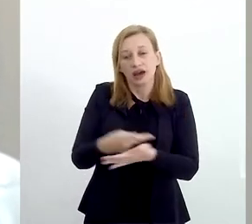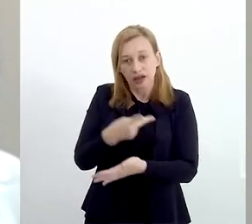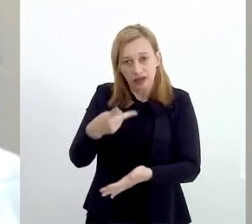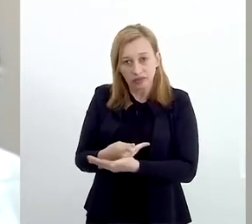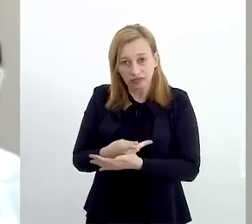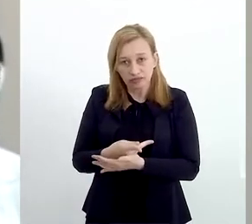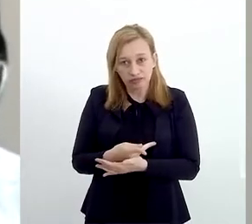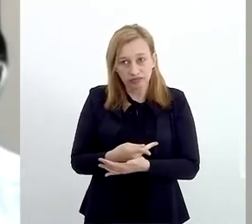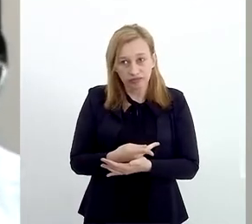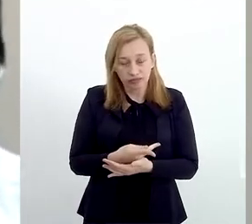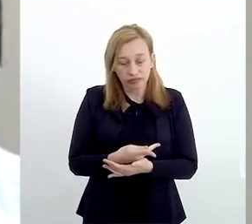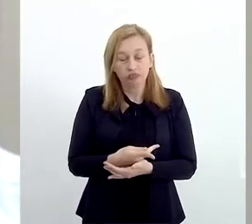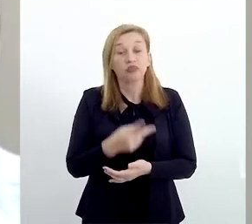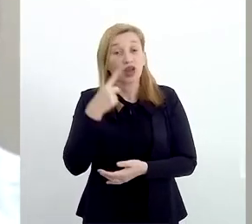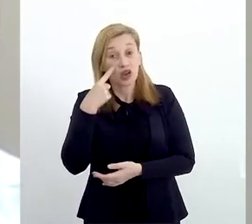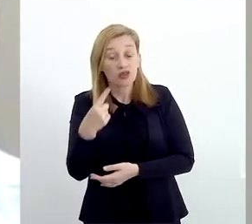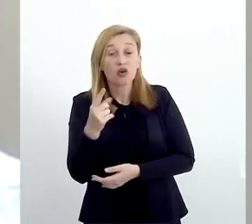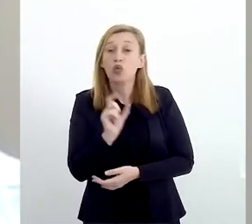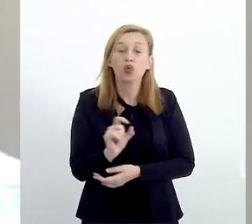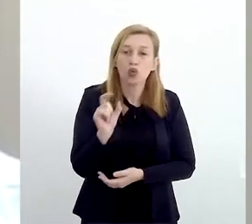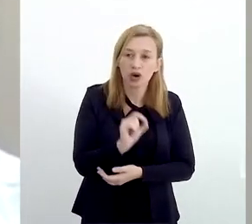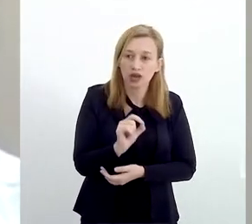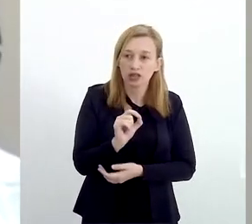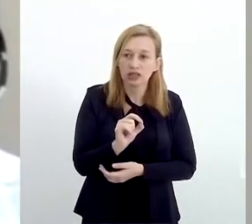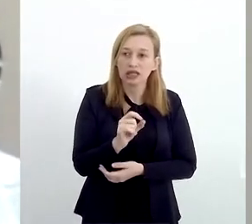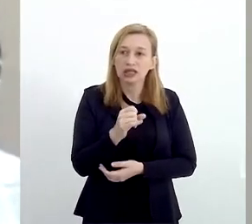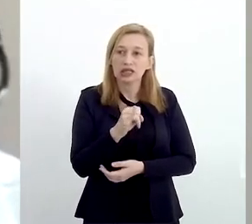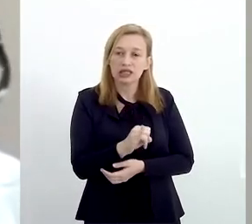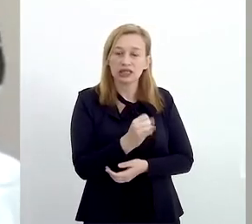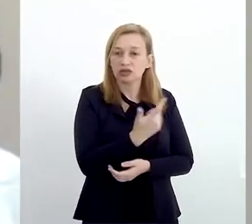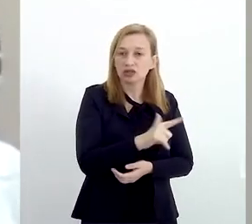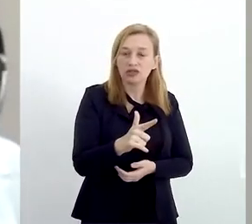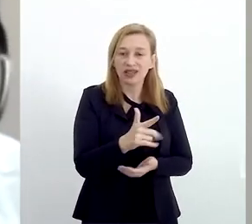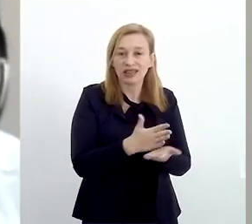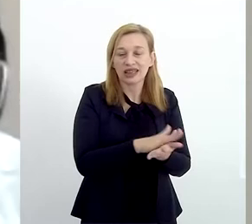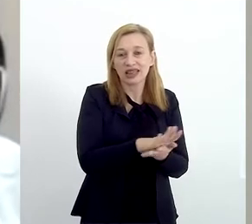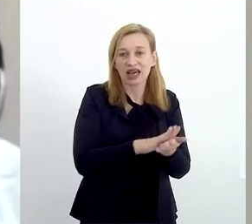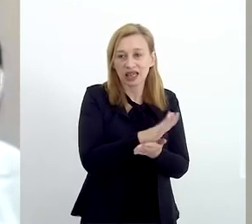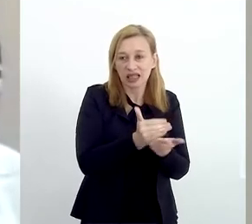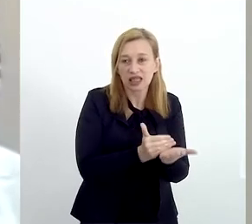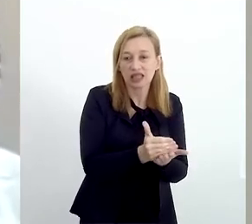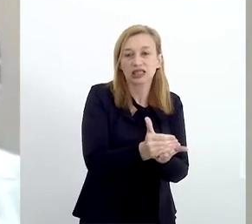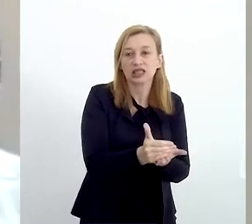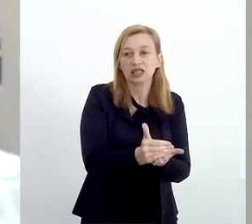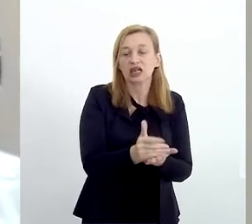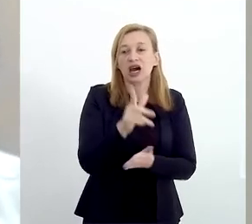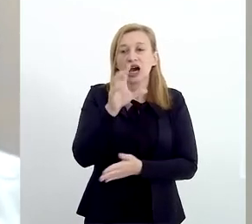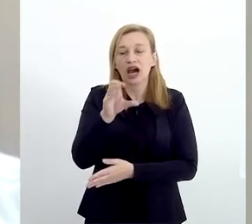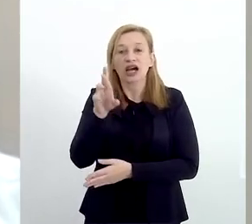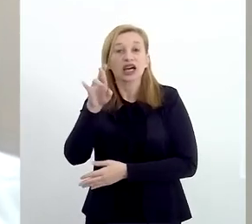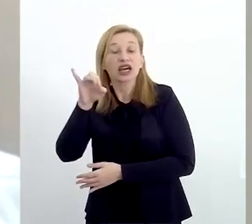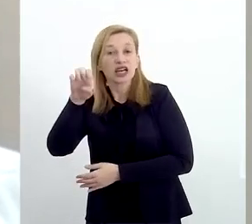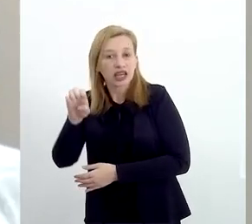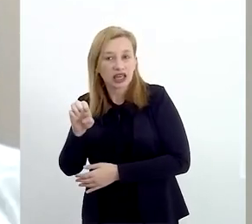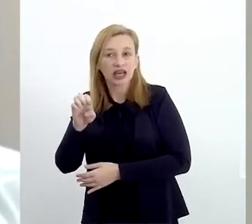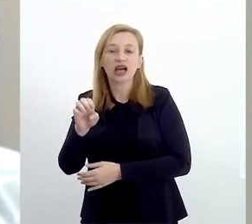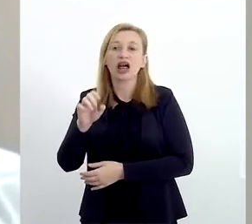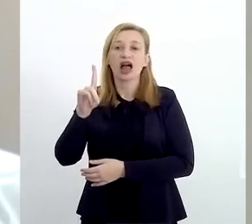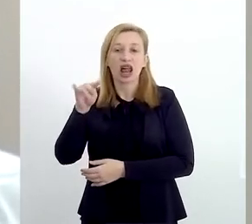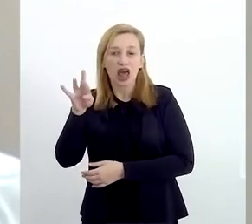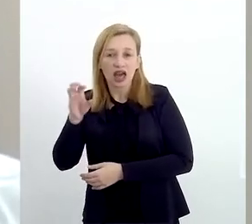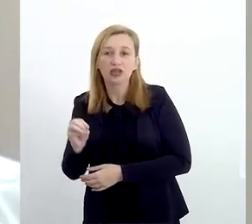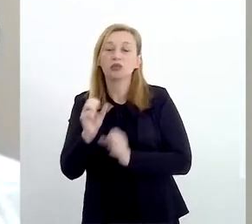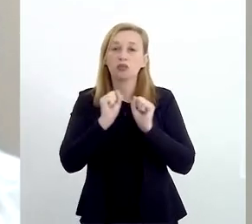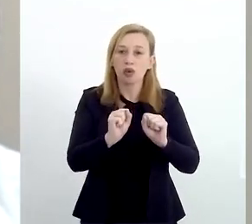mas ele tem que ver que, sem ele, nada começa. A Green Electron pode instalar